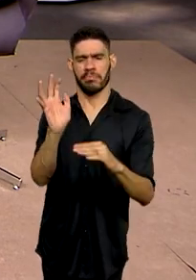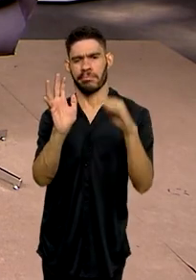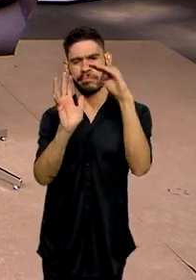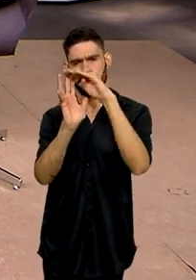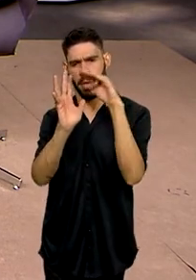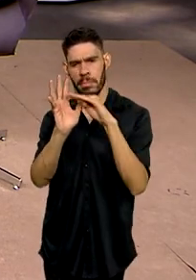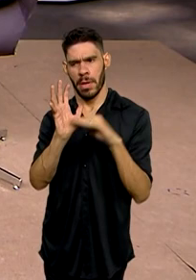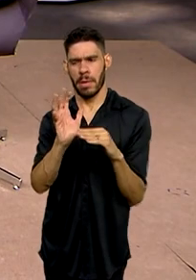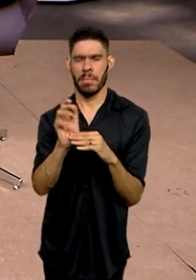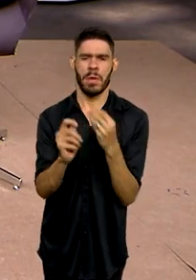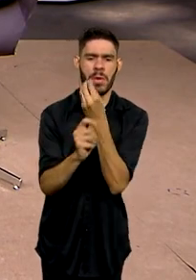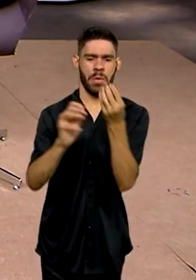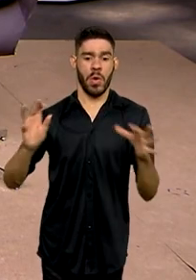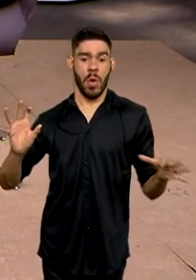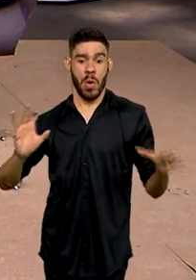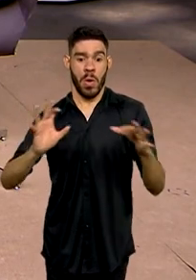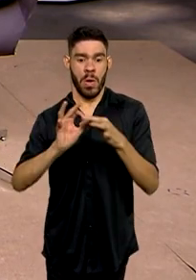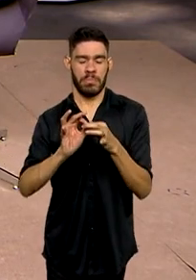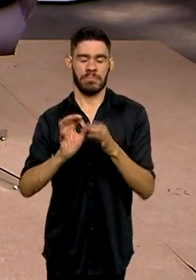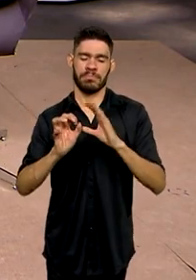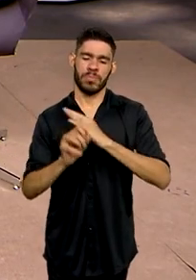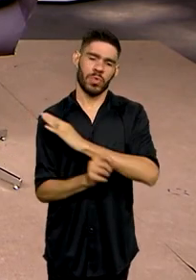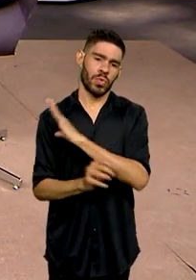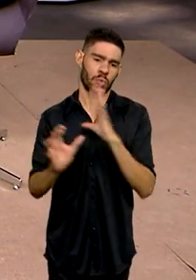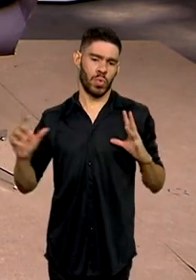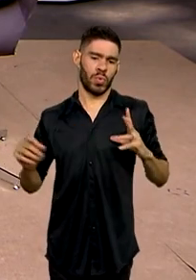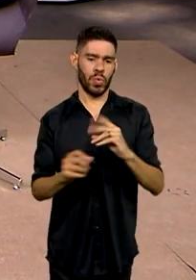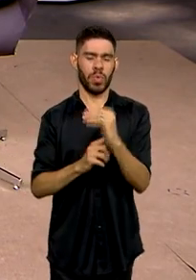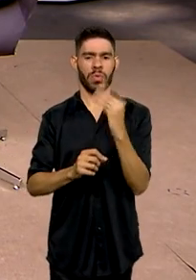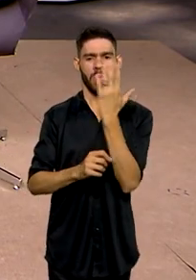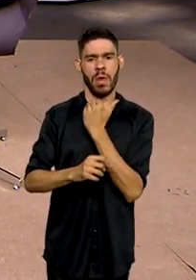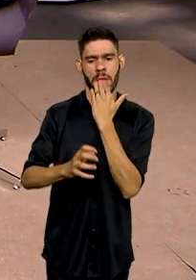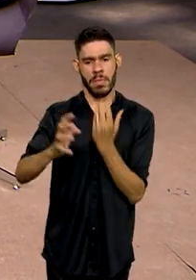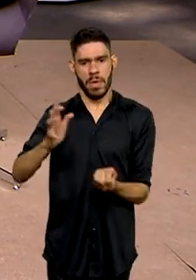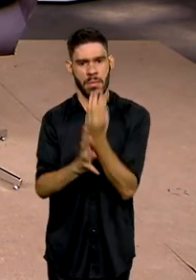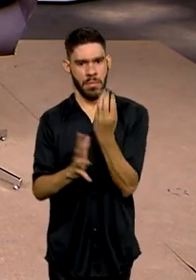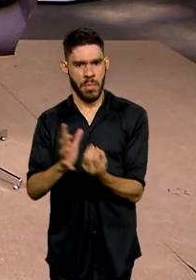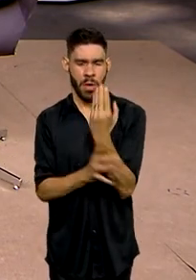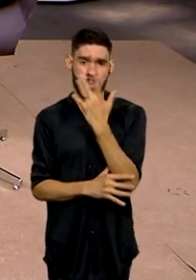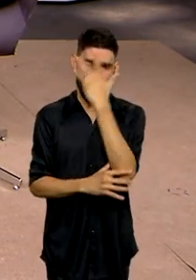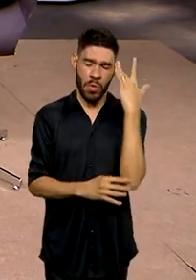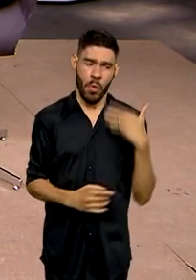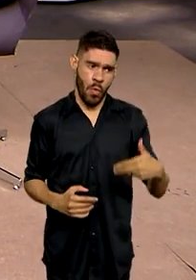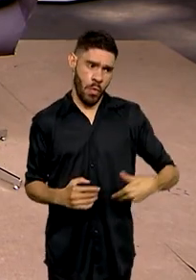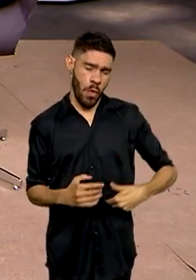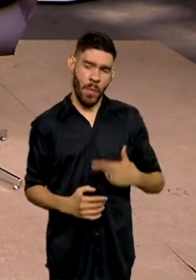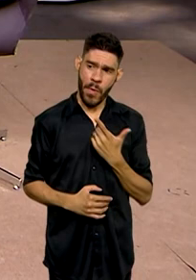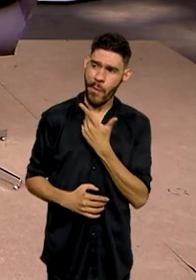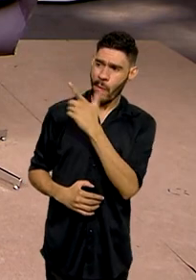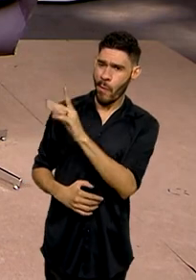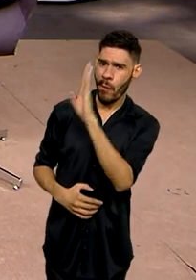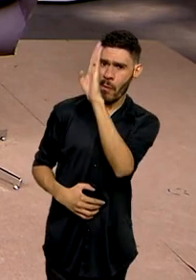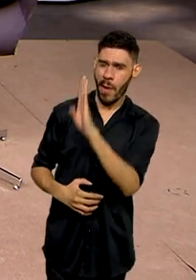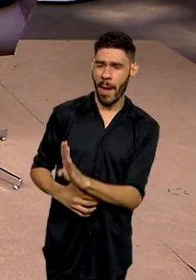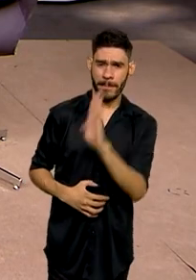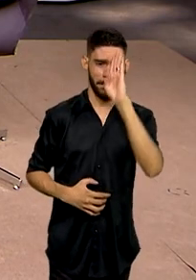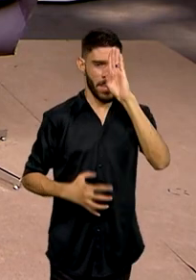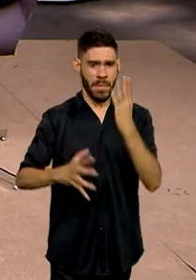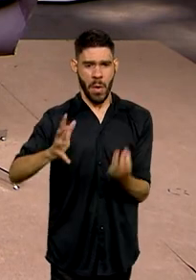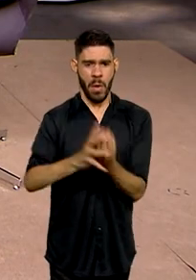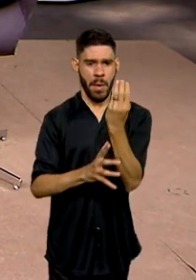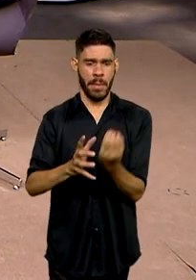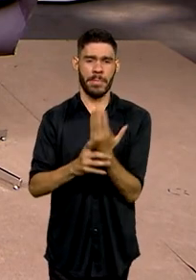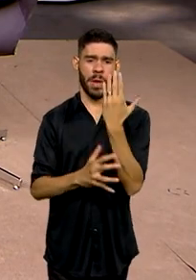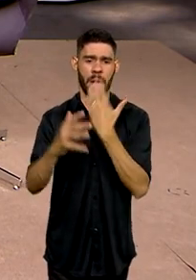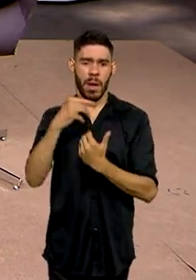de forma integral. A produção de alimentos, tem gente passando fome e, do outro lado, o Brasil é um dos maiores produtores de